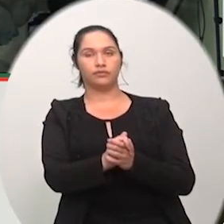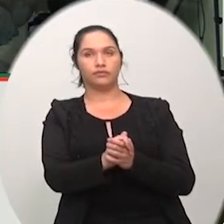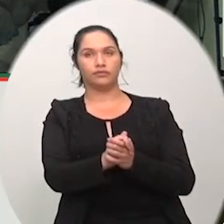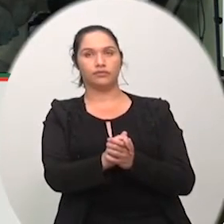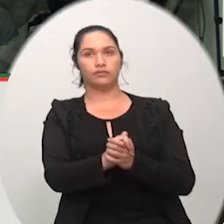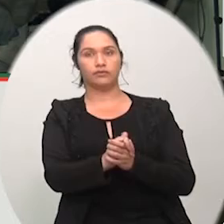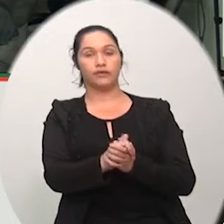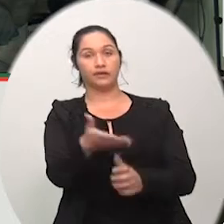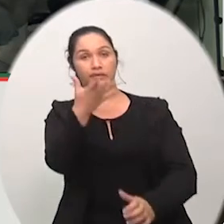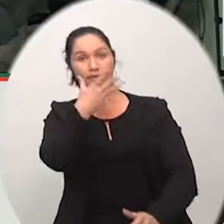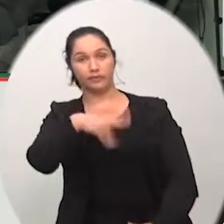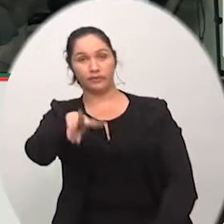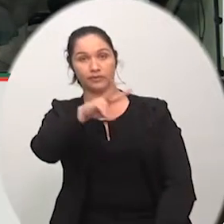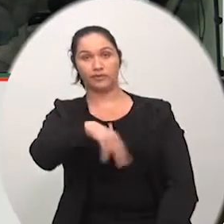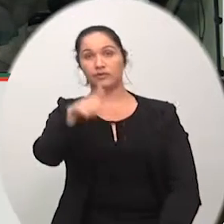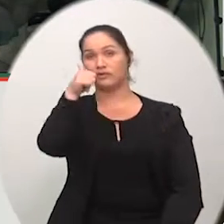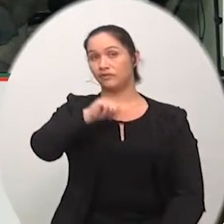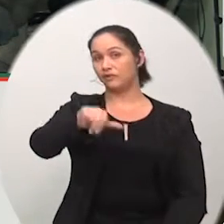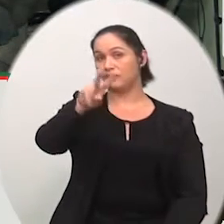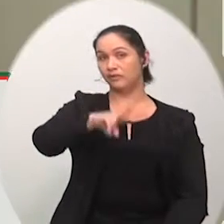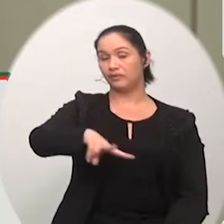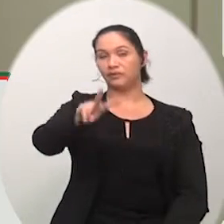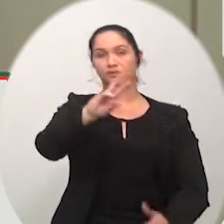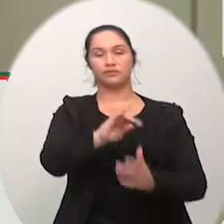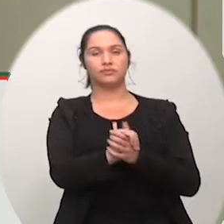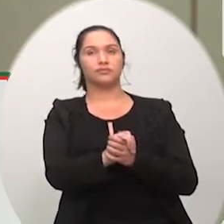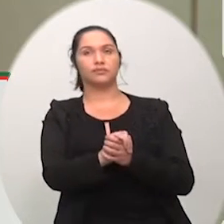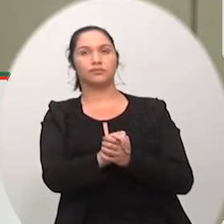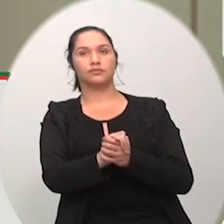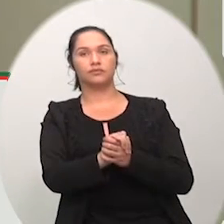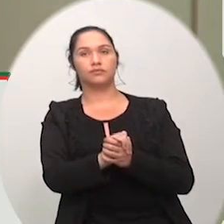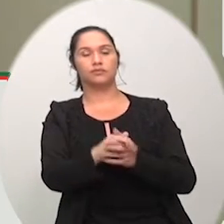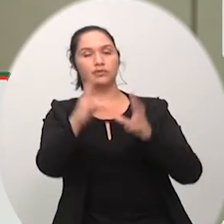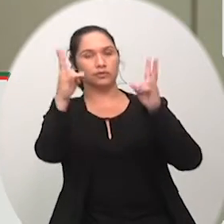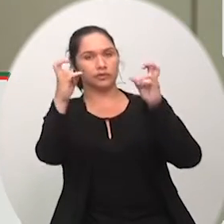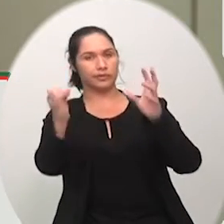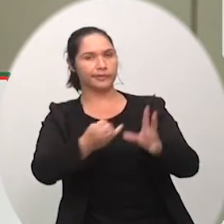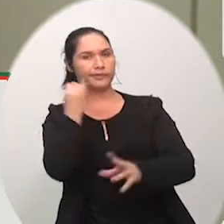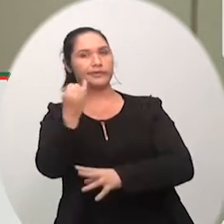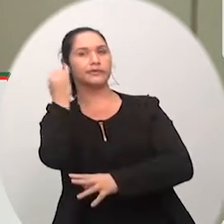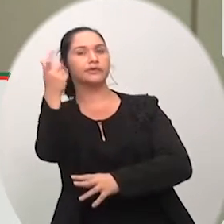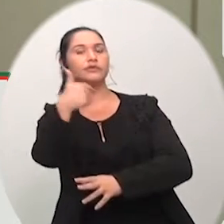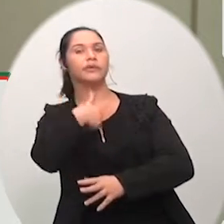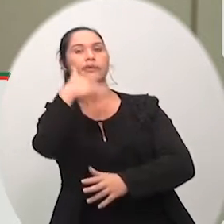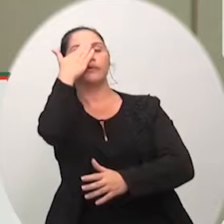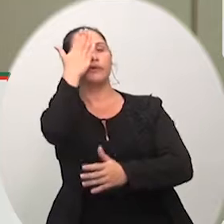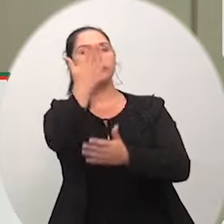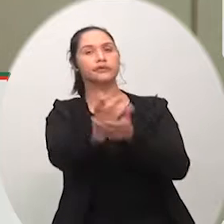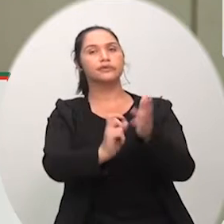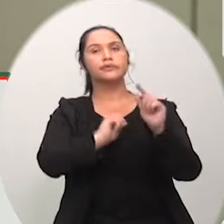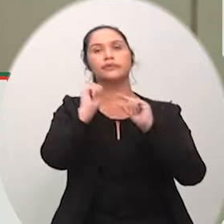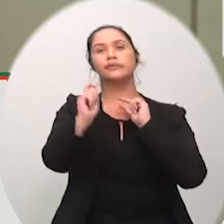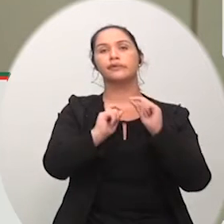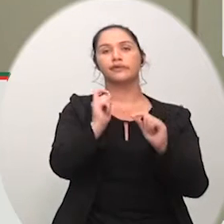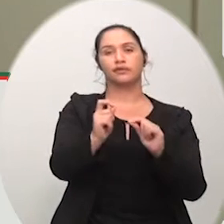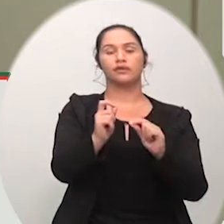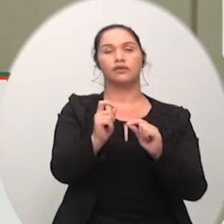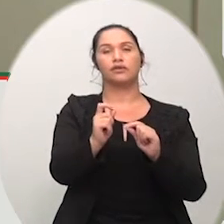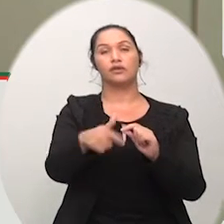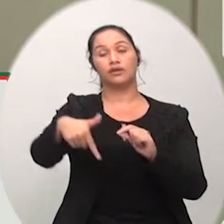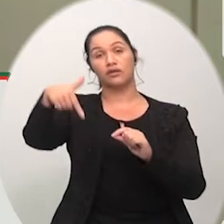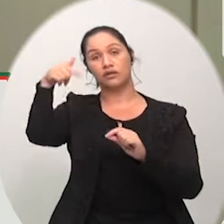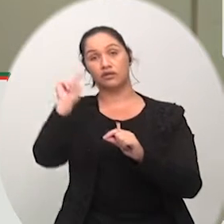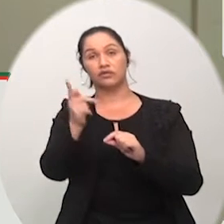senhoras vereadores vereadoras esse assunto é muito importante creio foi citado aqui já